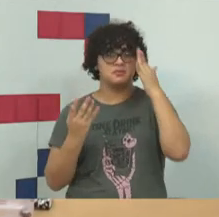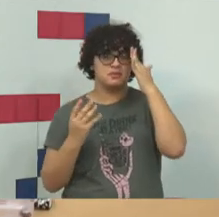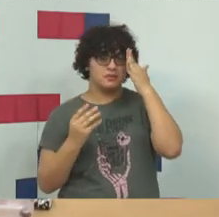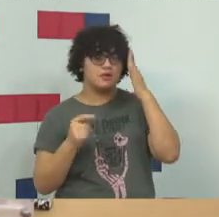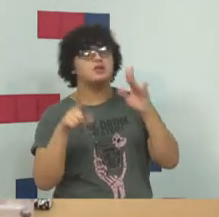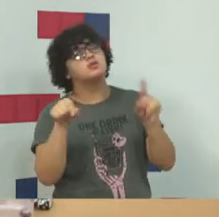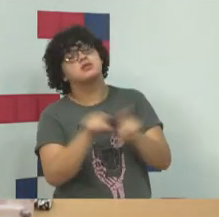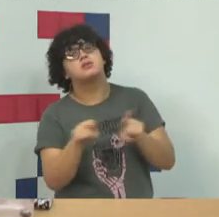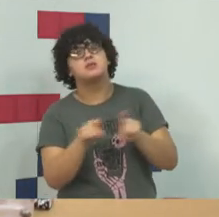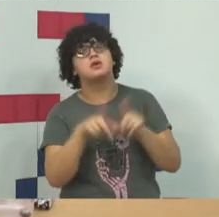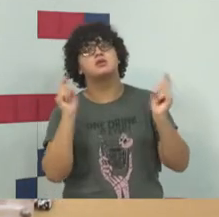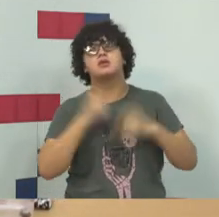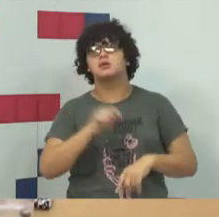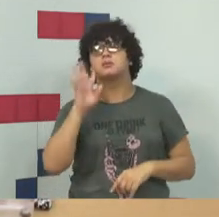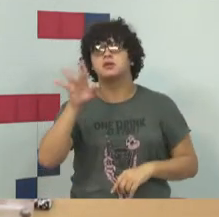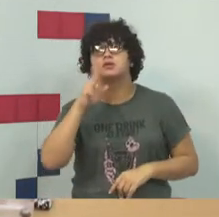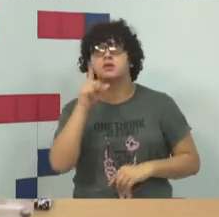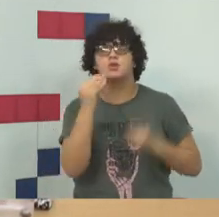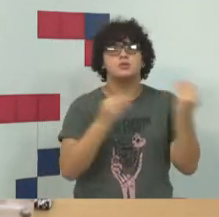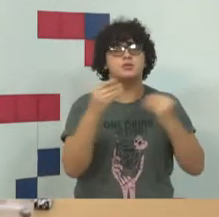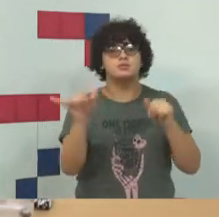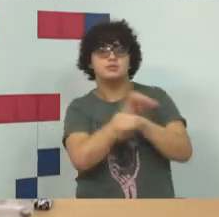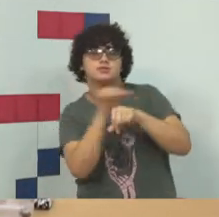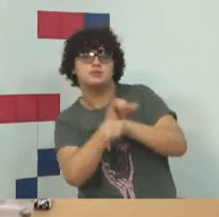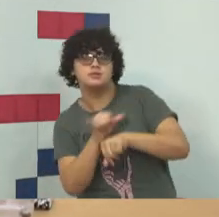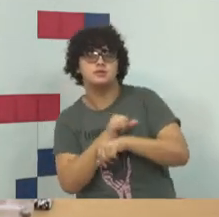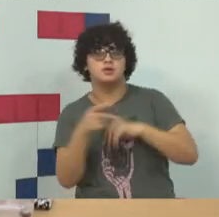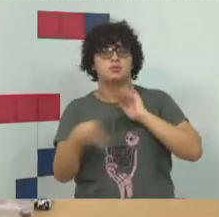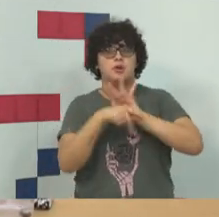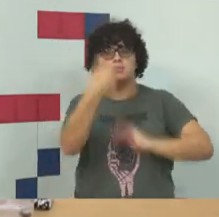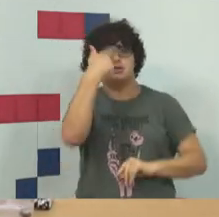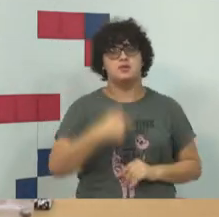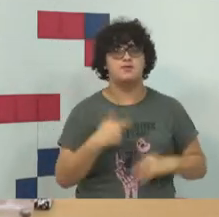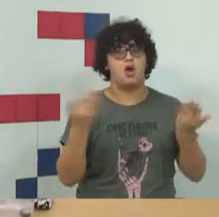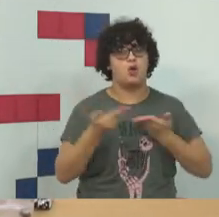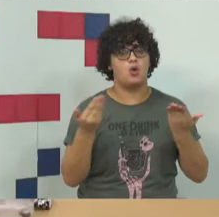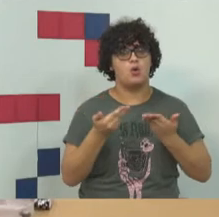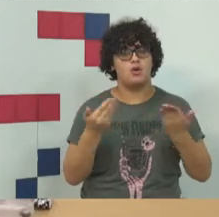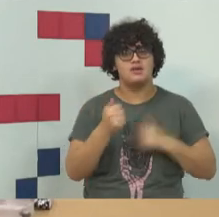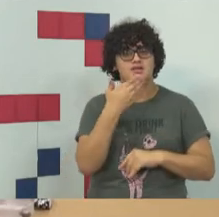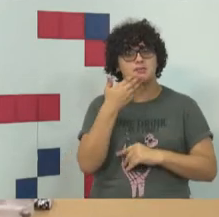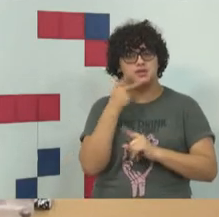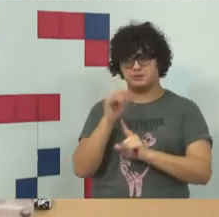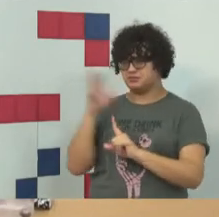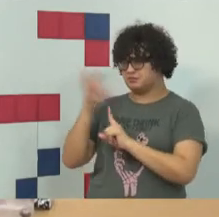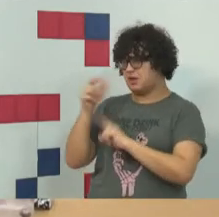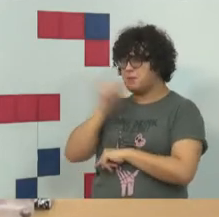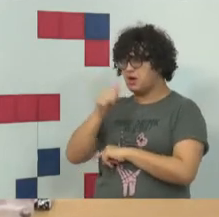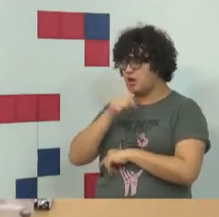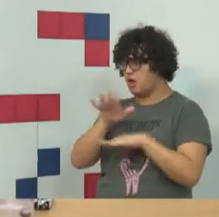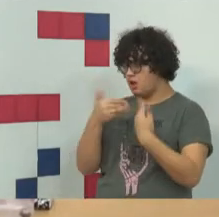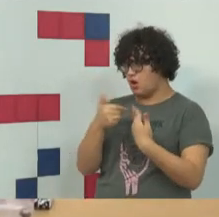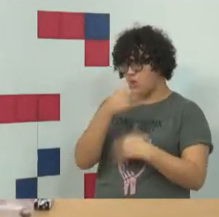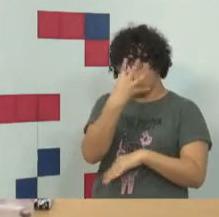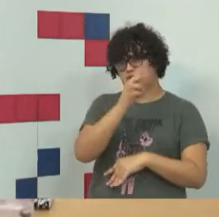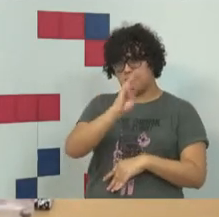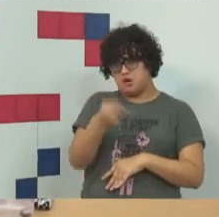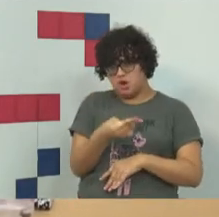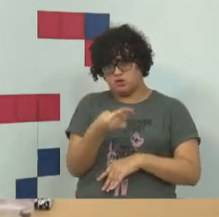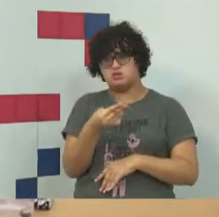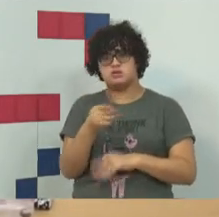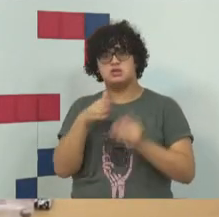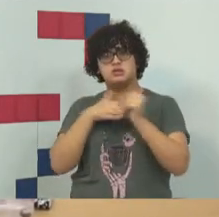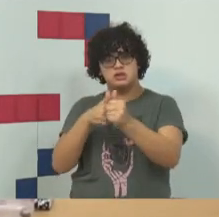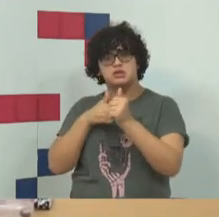disso, existe uma lógica de reparação civil. Esta digital influencer era assim, ela com 4 milhões de seguidores,